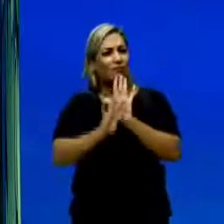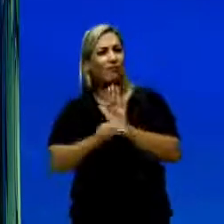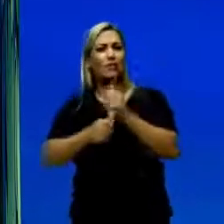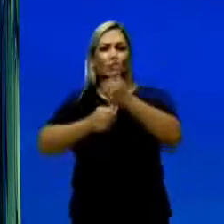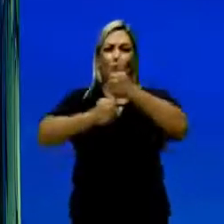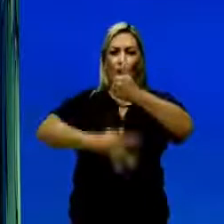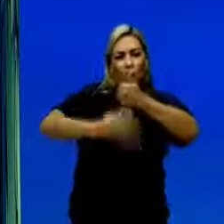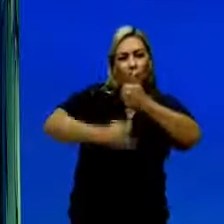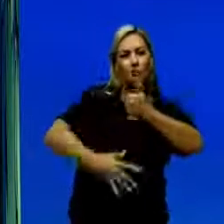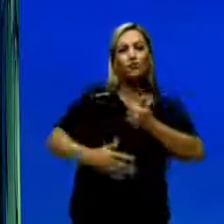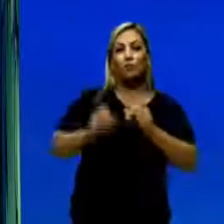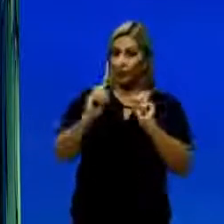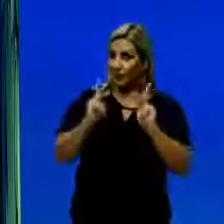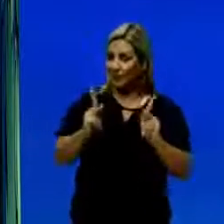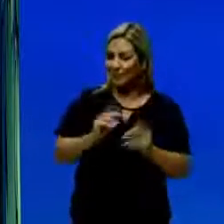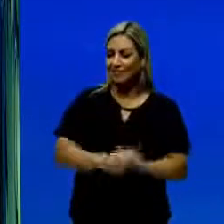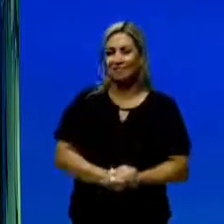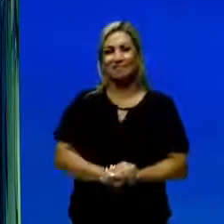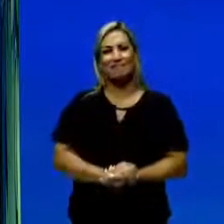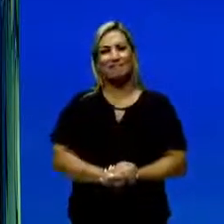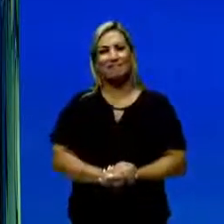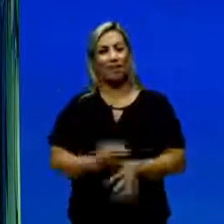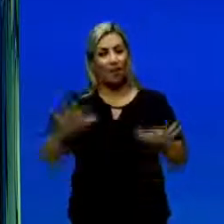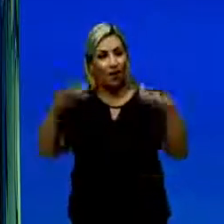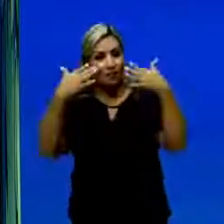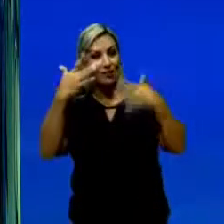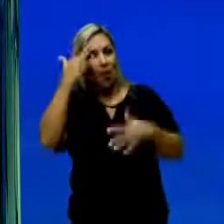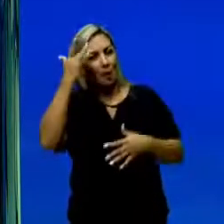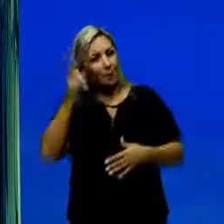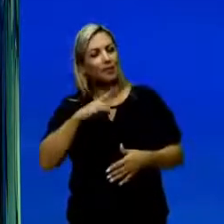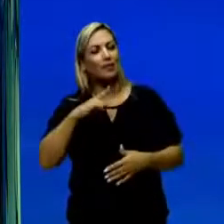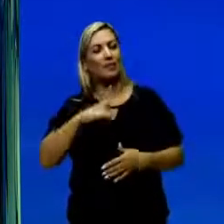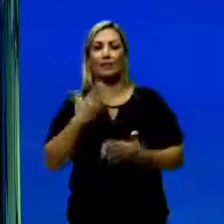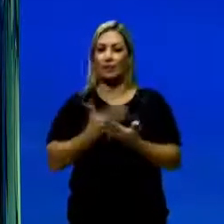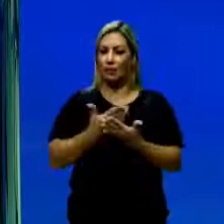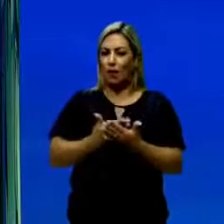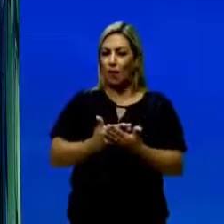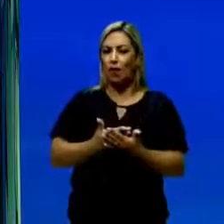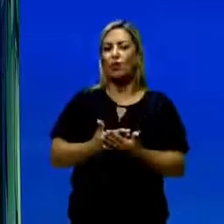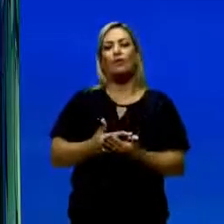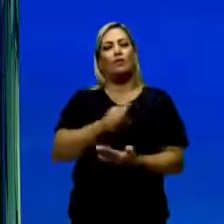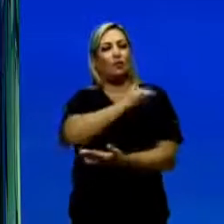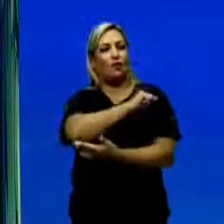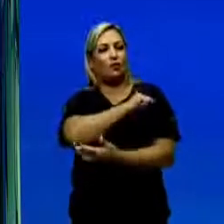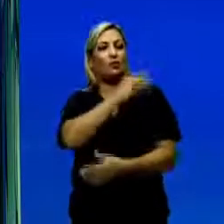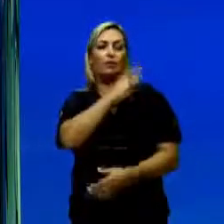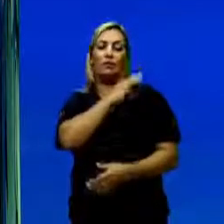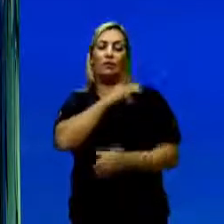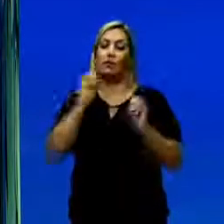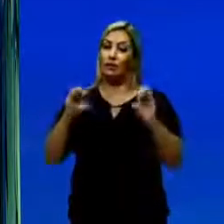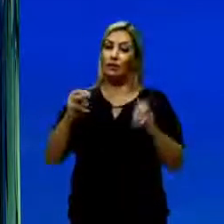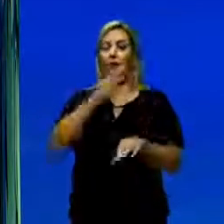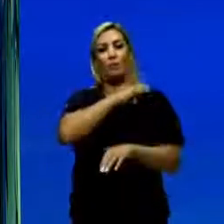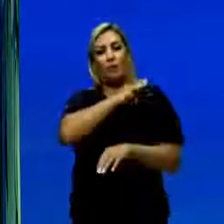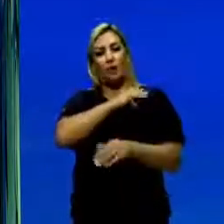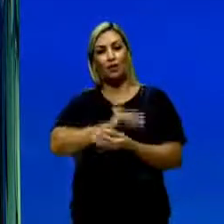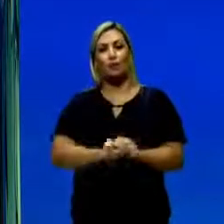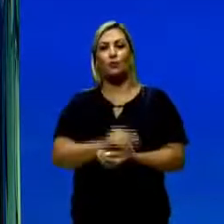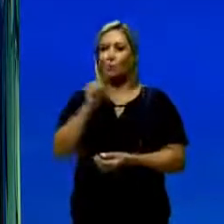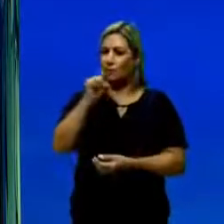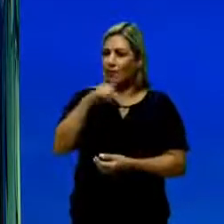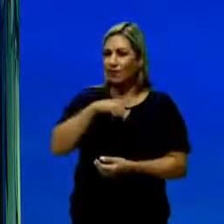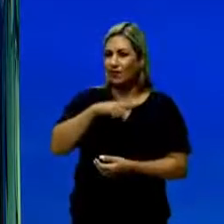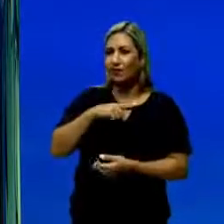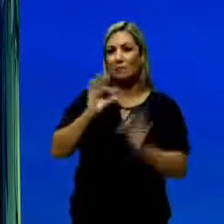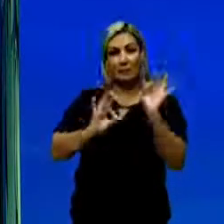argumentativos, ok? Então, galerinha, fiquem ligados. Até amanhã. teremos aula para os estudantes da terceira série do Ensino Médio para